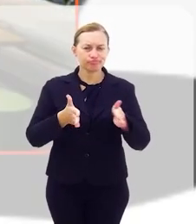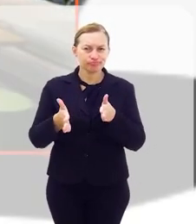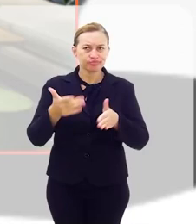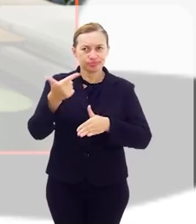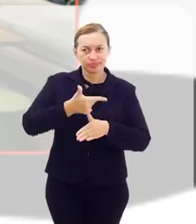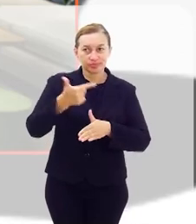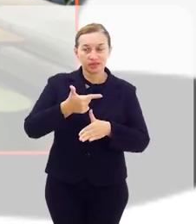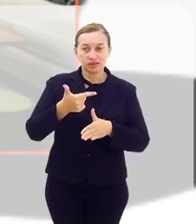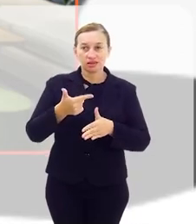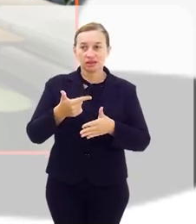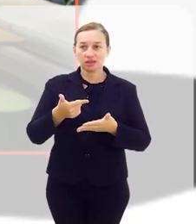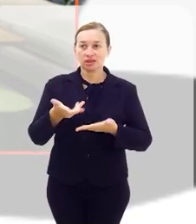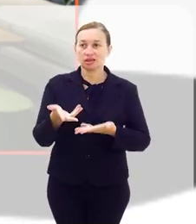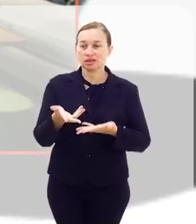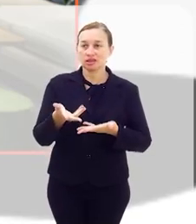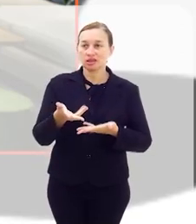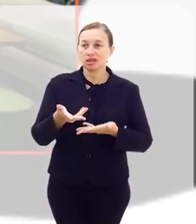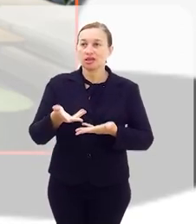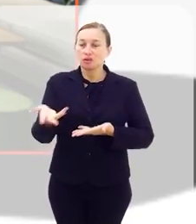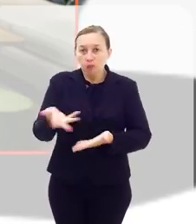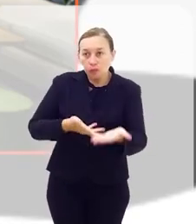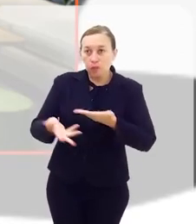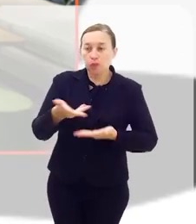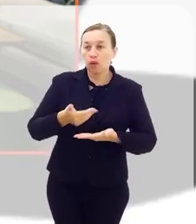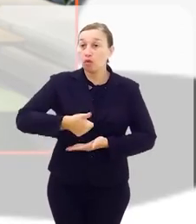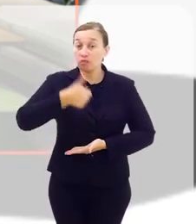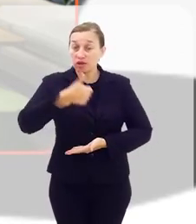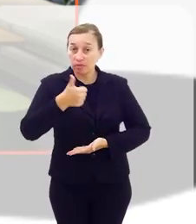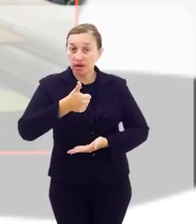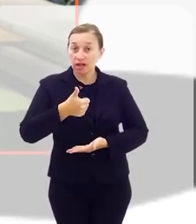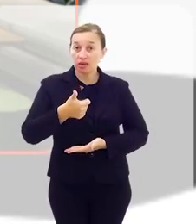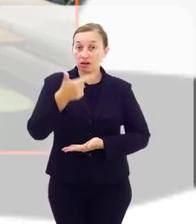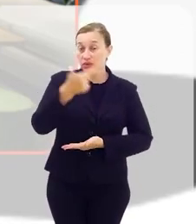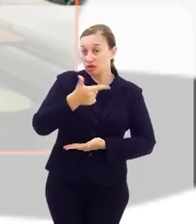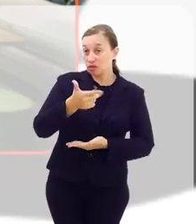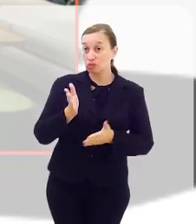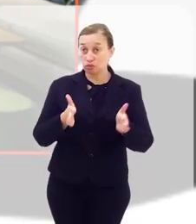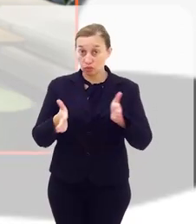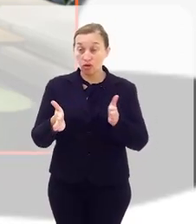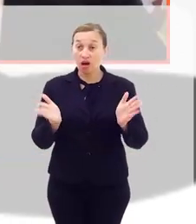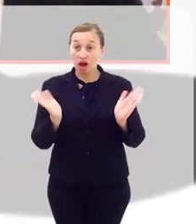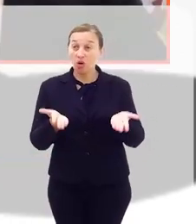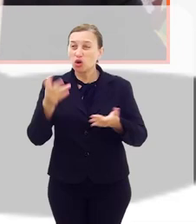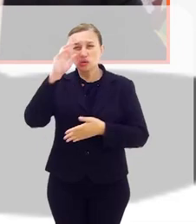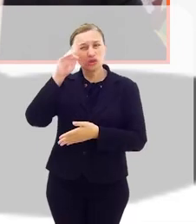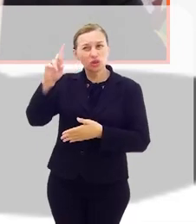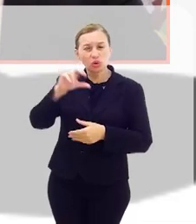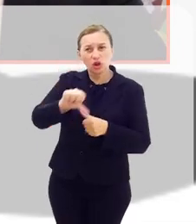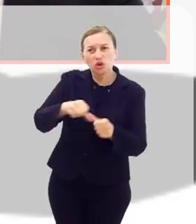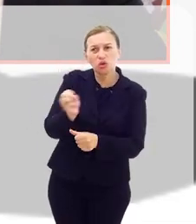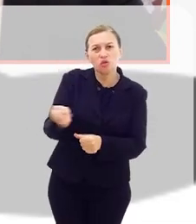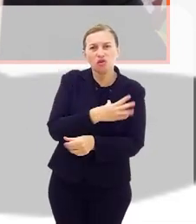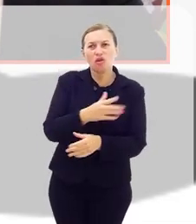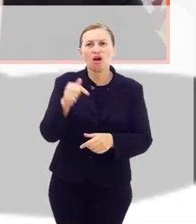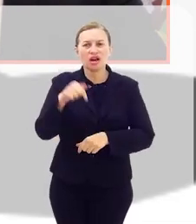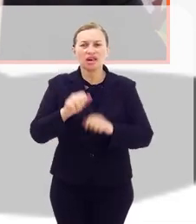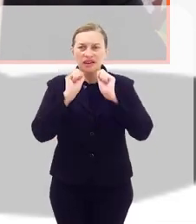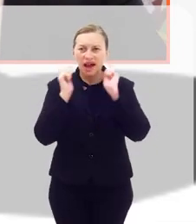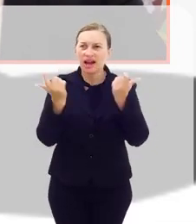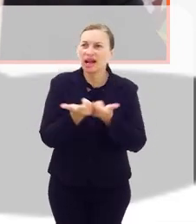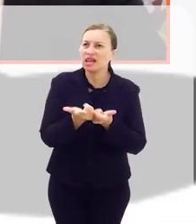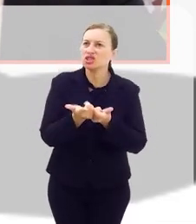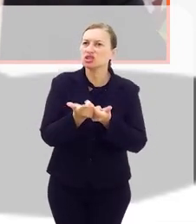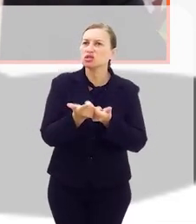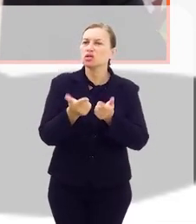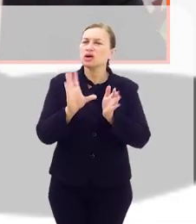é extremamente participativo, tanto o primeiro quanto este que está em curso agora, o senhor inovou, aqui na LERJ